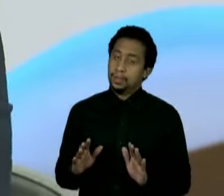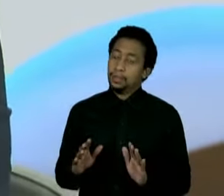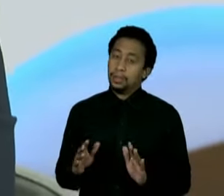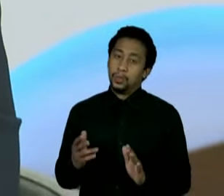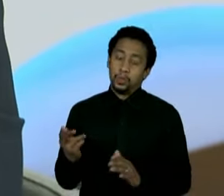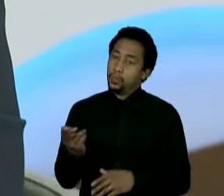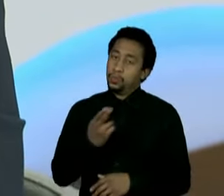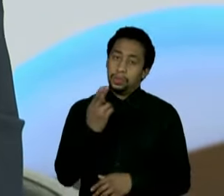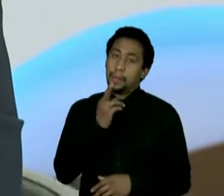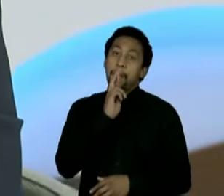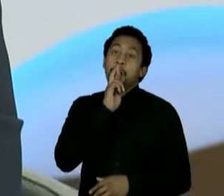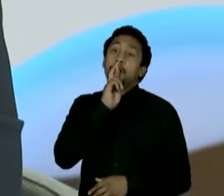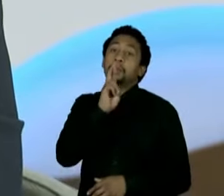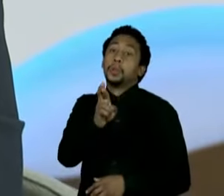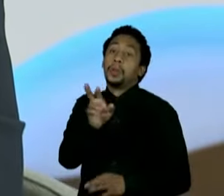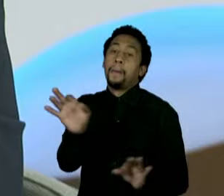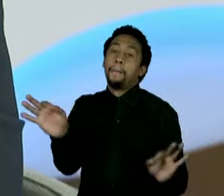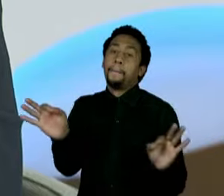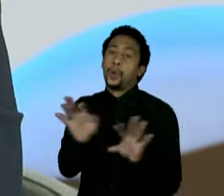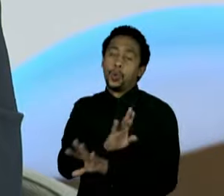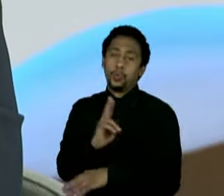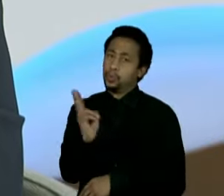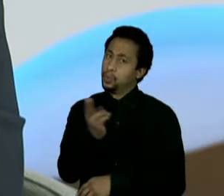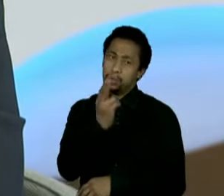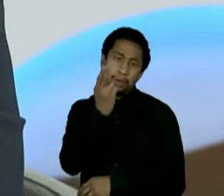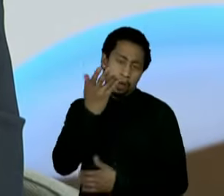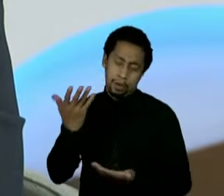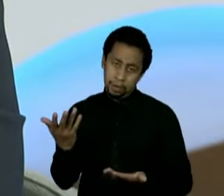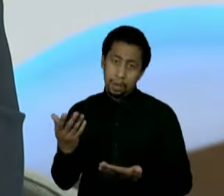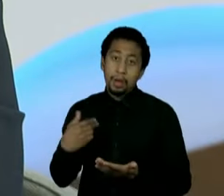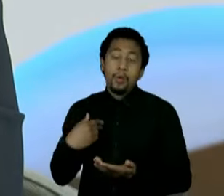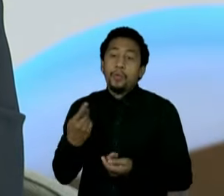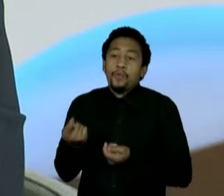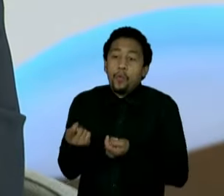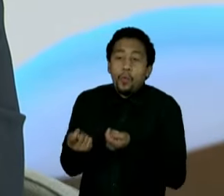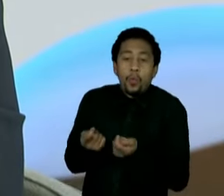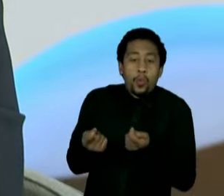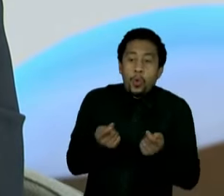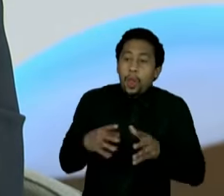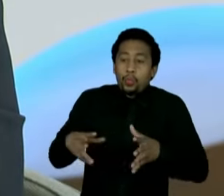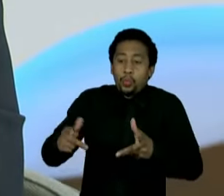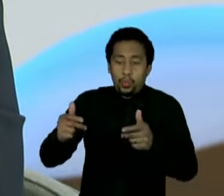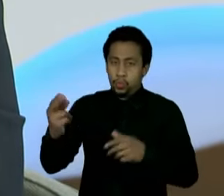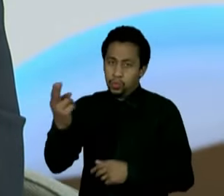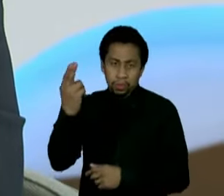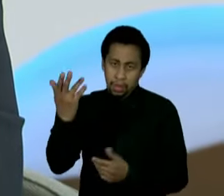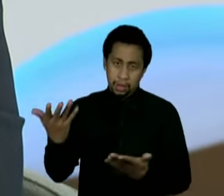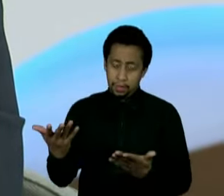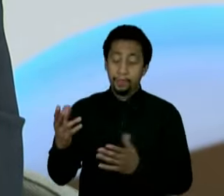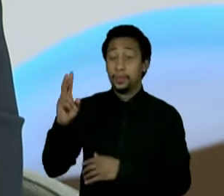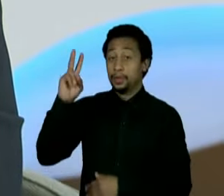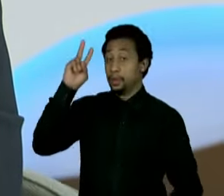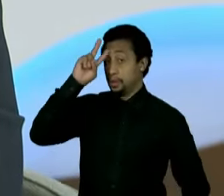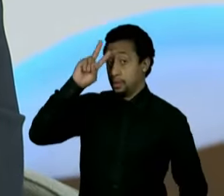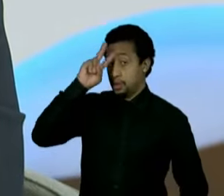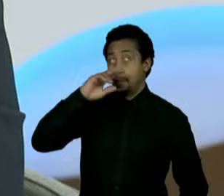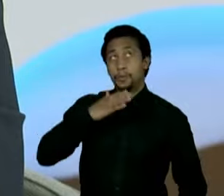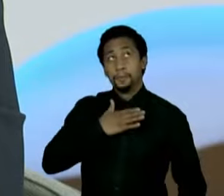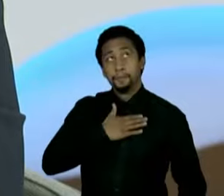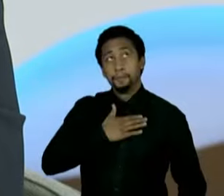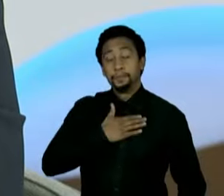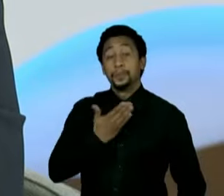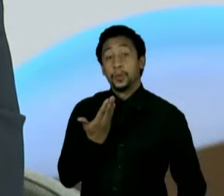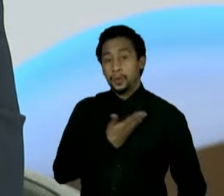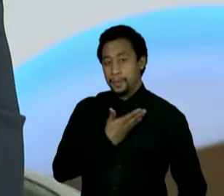a gente não controla essas ações da gente. Eu me recordo que eu tinha um grande amigo, e você se lembra, César,